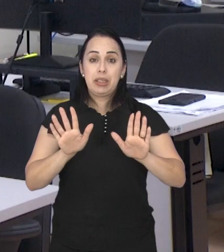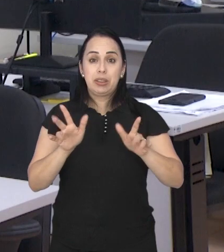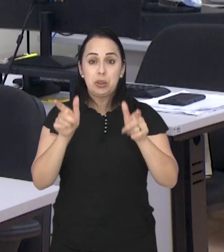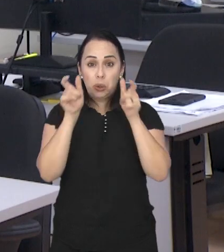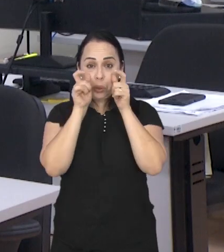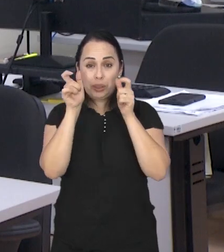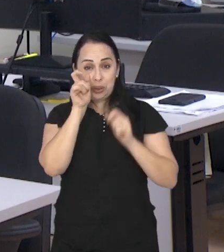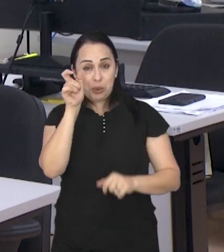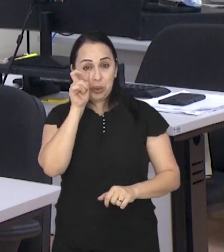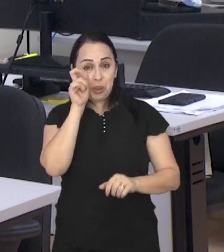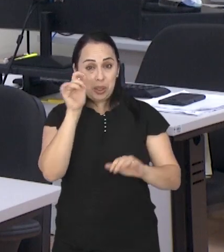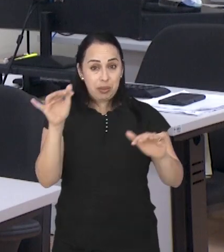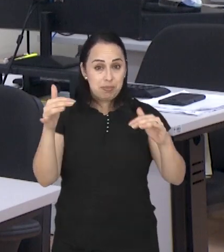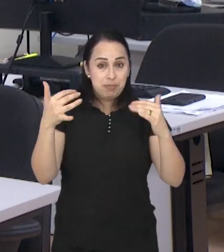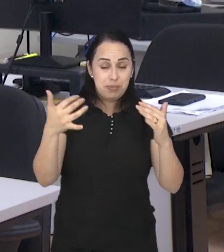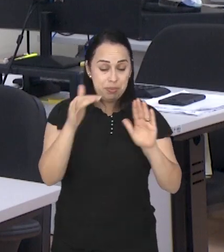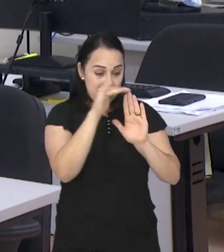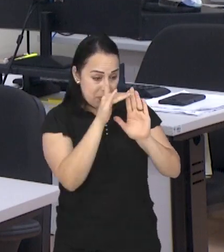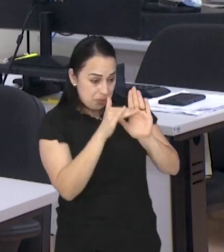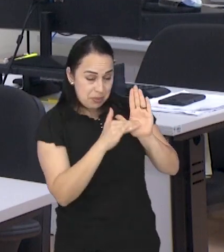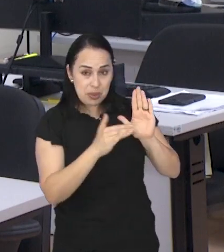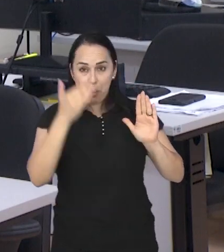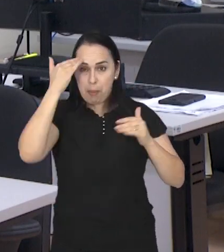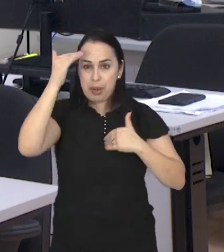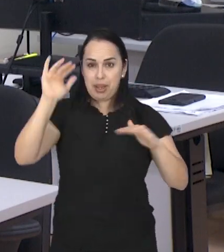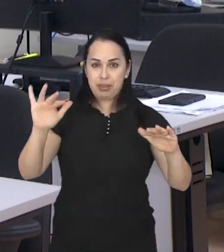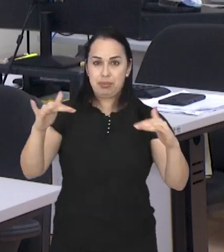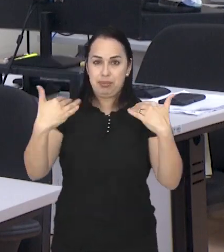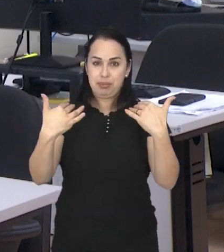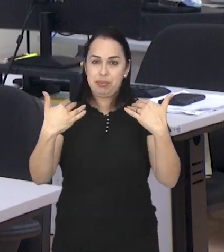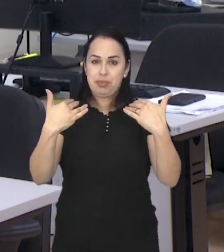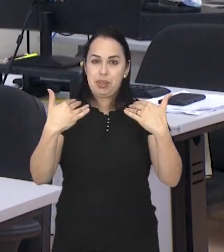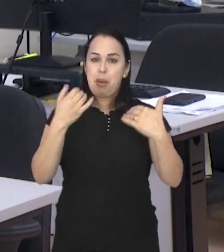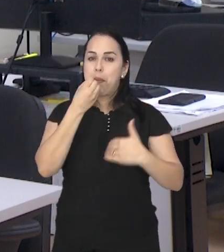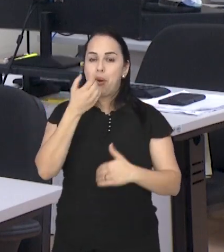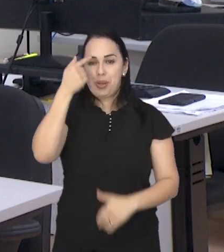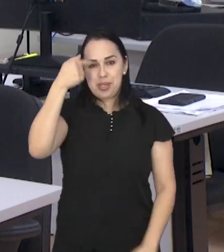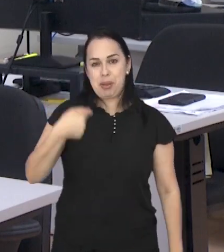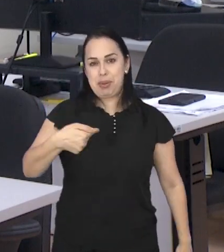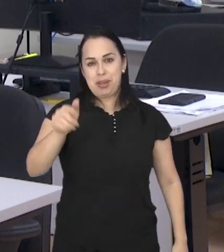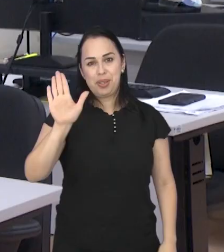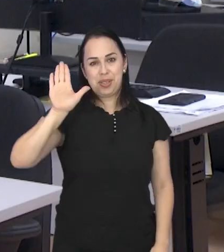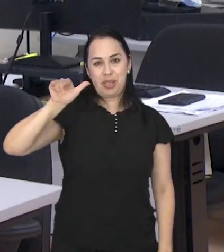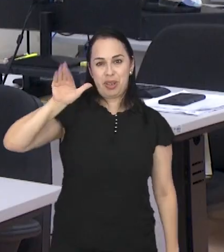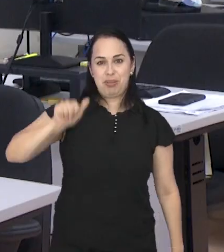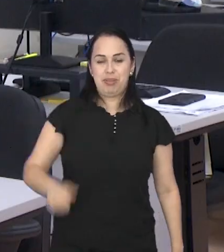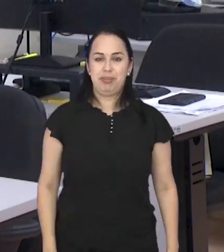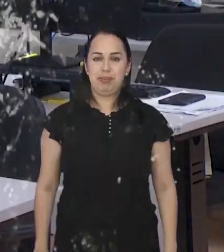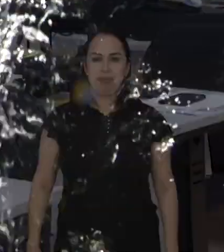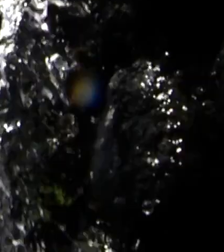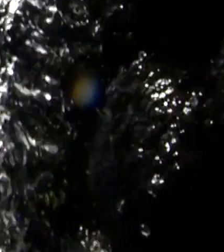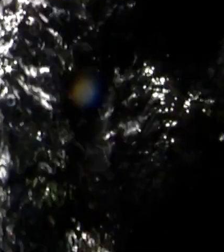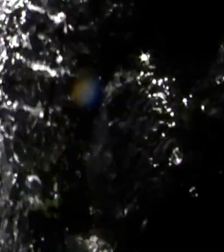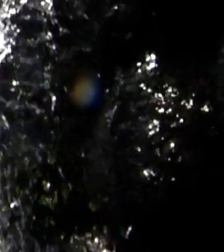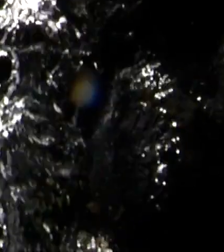aqui, mas continue ligado na programação da TV Câmara. Muito obrigado pela sua audiência e uma boa semana. Tchau!